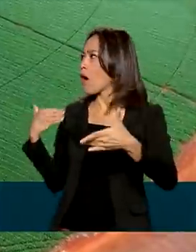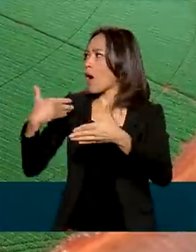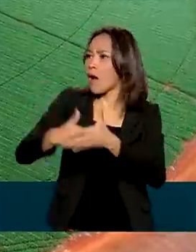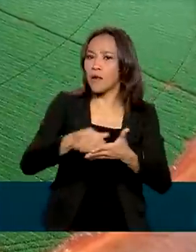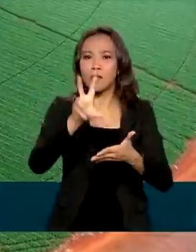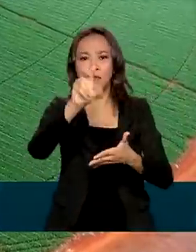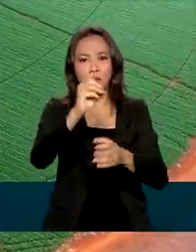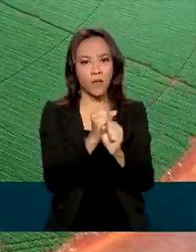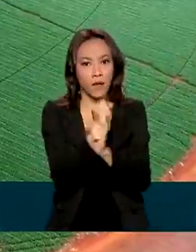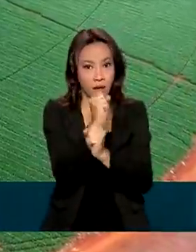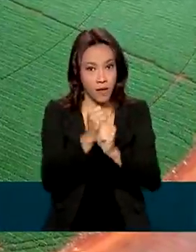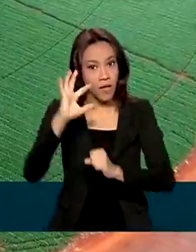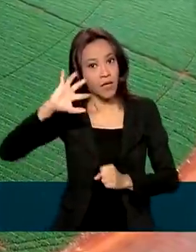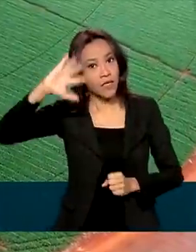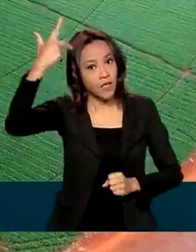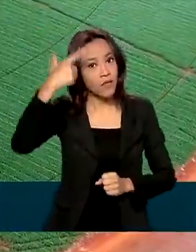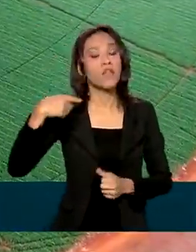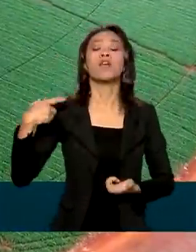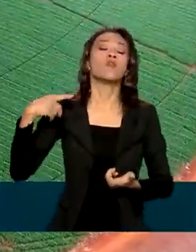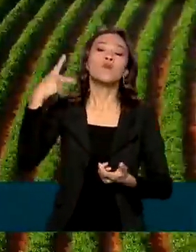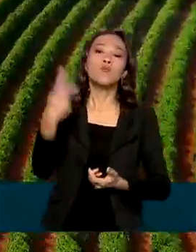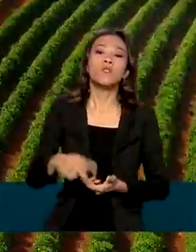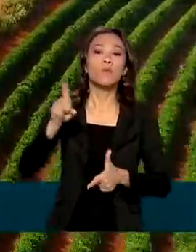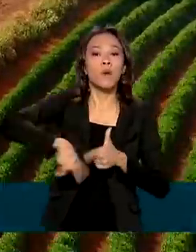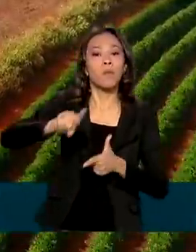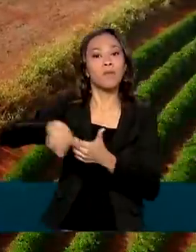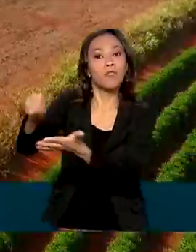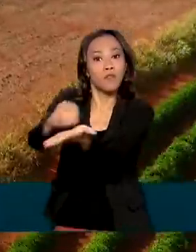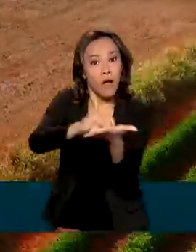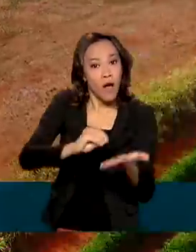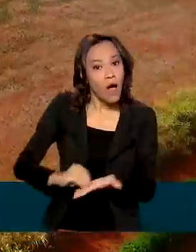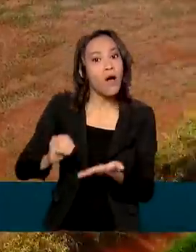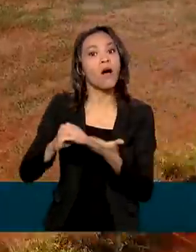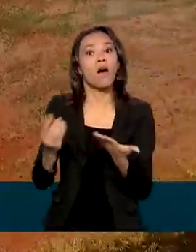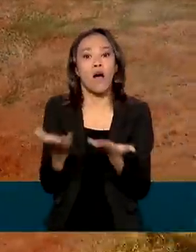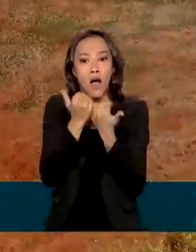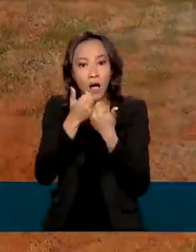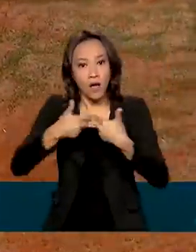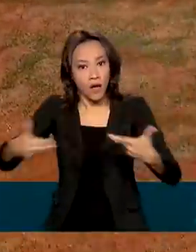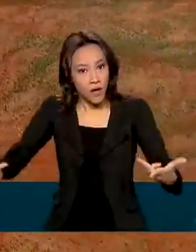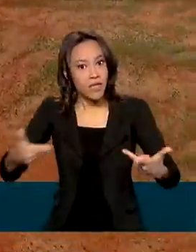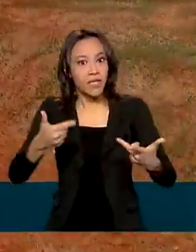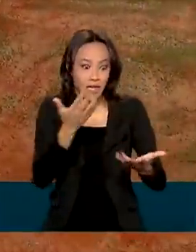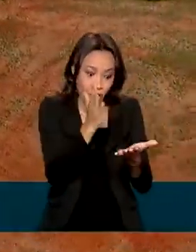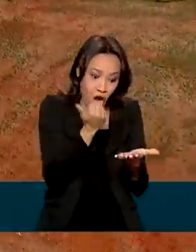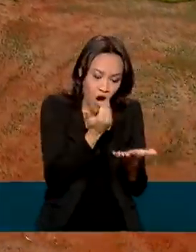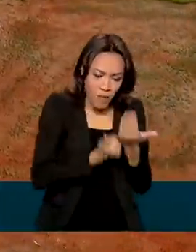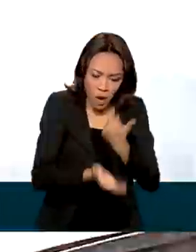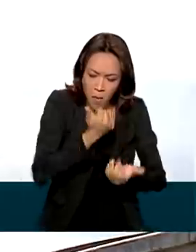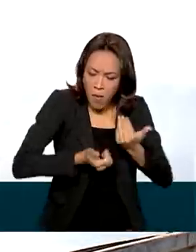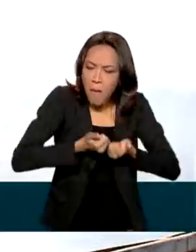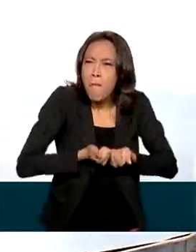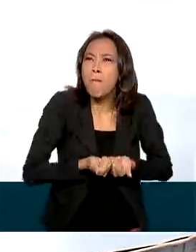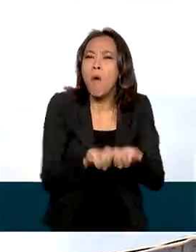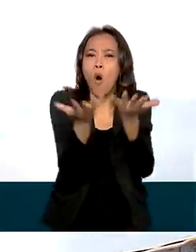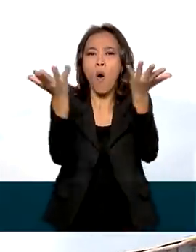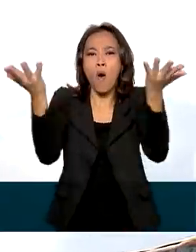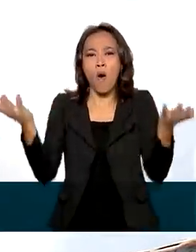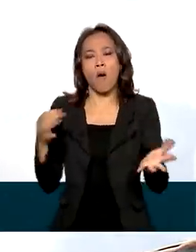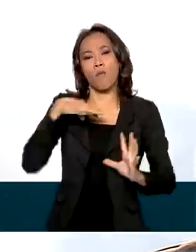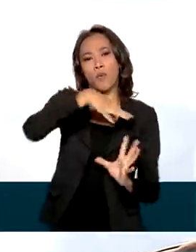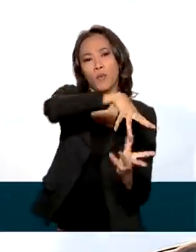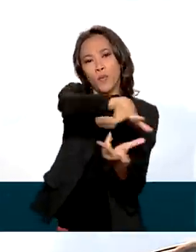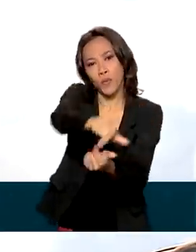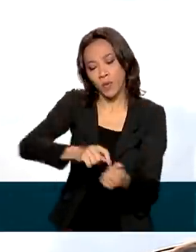superando o seu problema de segurança alimentar e se tornando um grande provedor de alimentos ao mundo, aumentando a